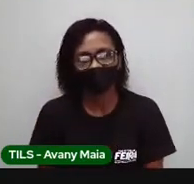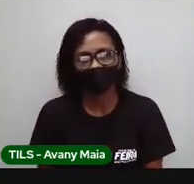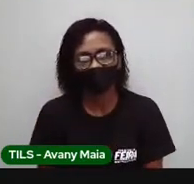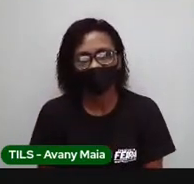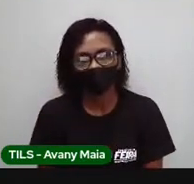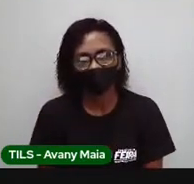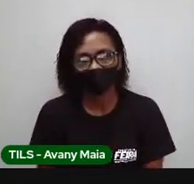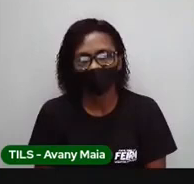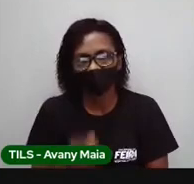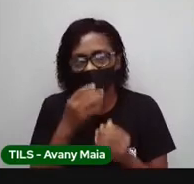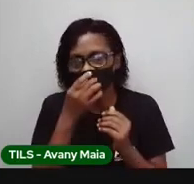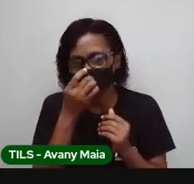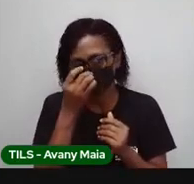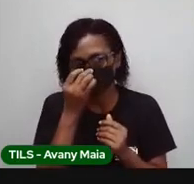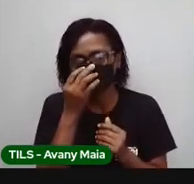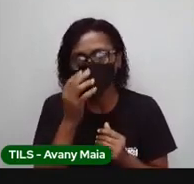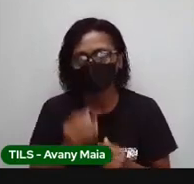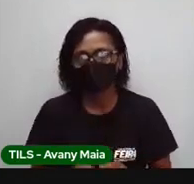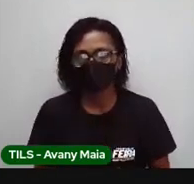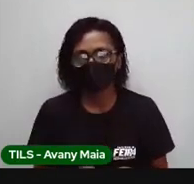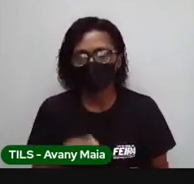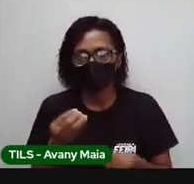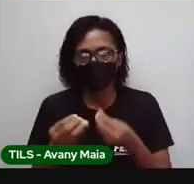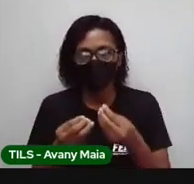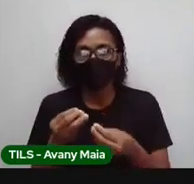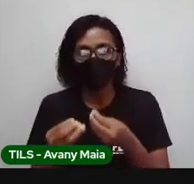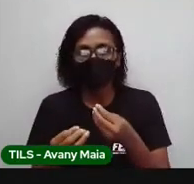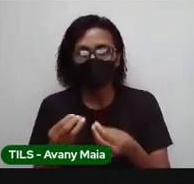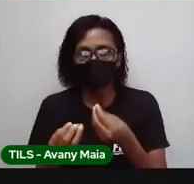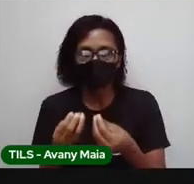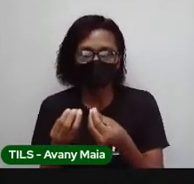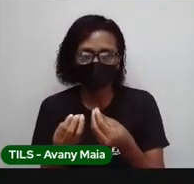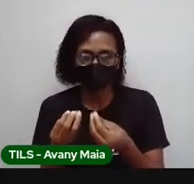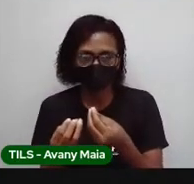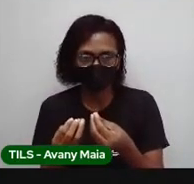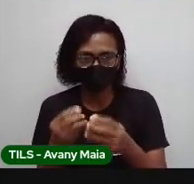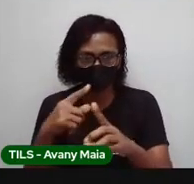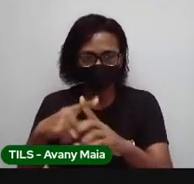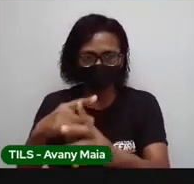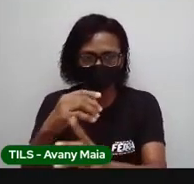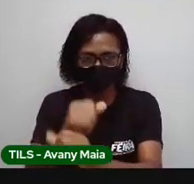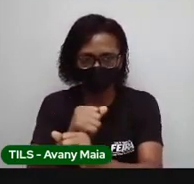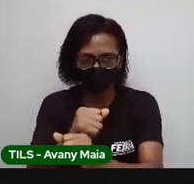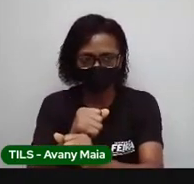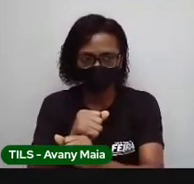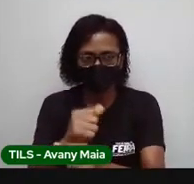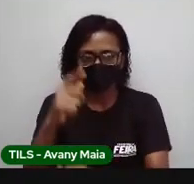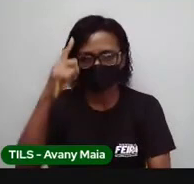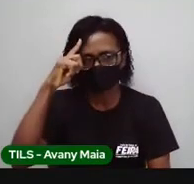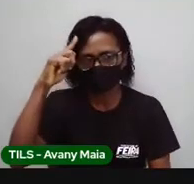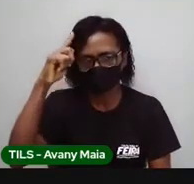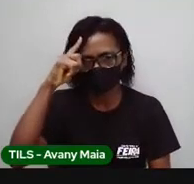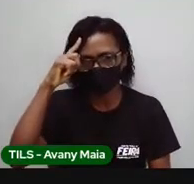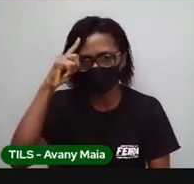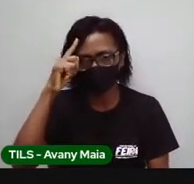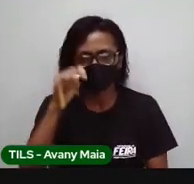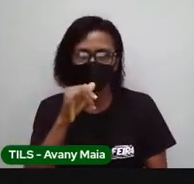Tá? A gente pode fazer isso. Como assim, professor? Então, vamos pensar um pouquinho. Veja aqui.